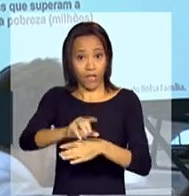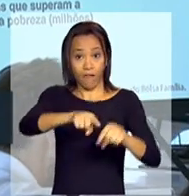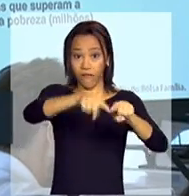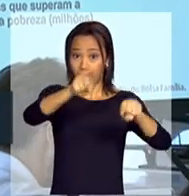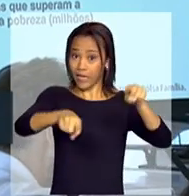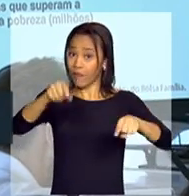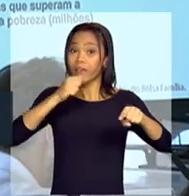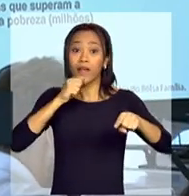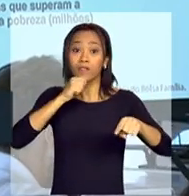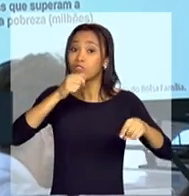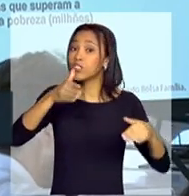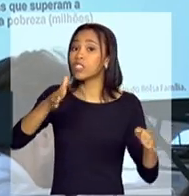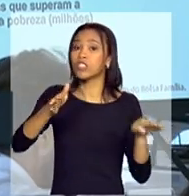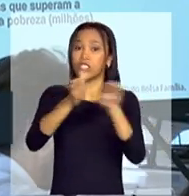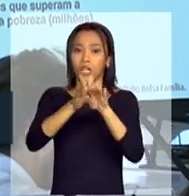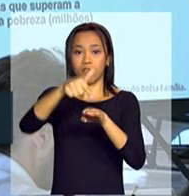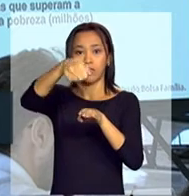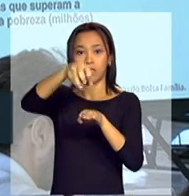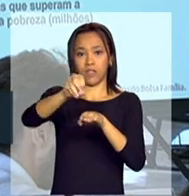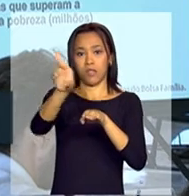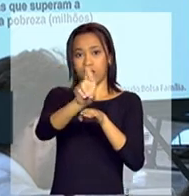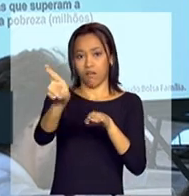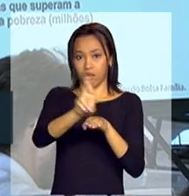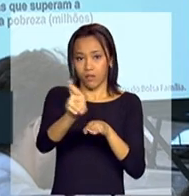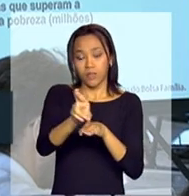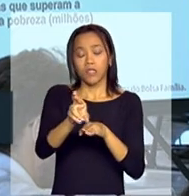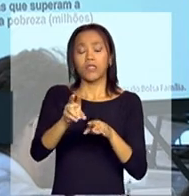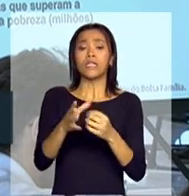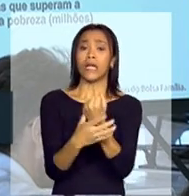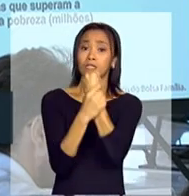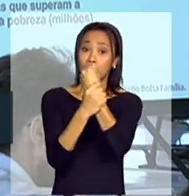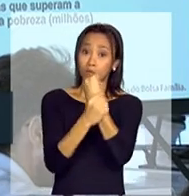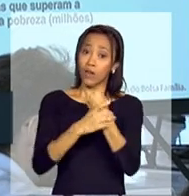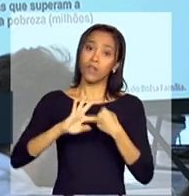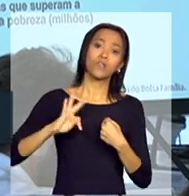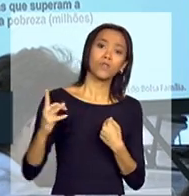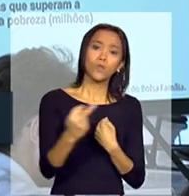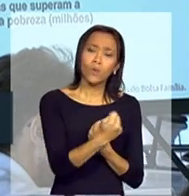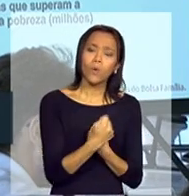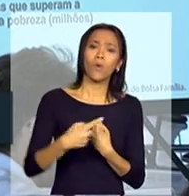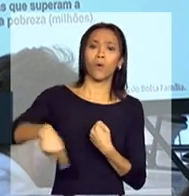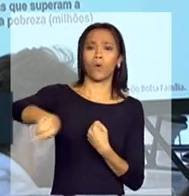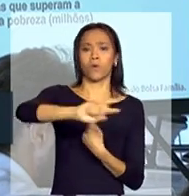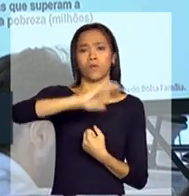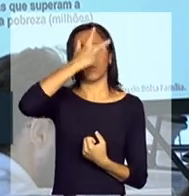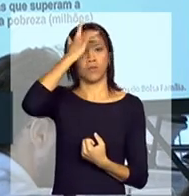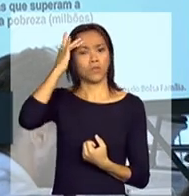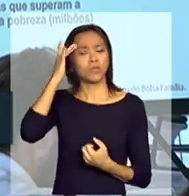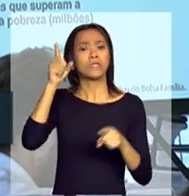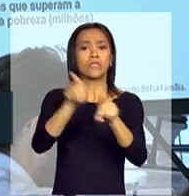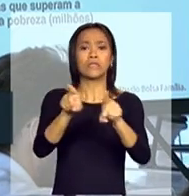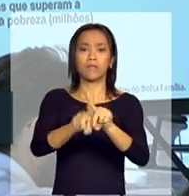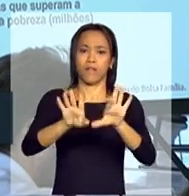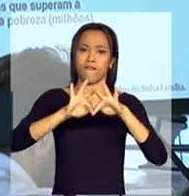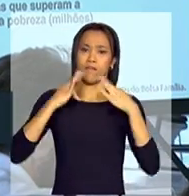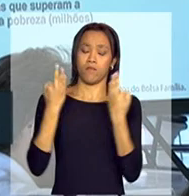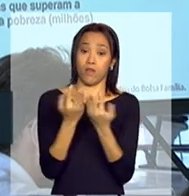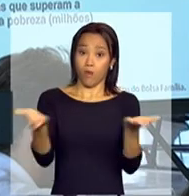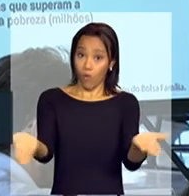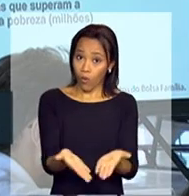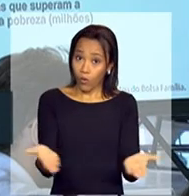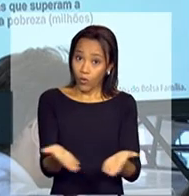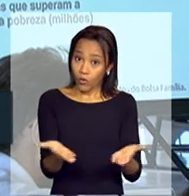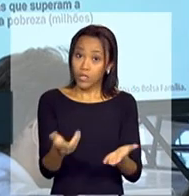R 70, e garantir que todas as pessoas, todas as famílias que estão hoje